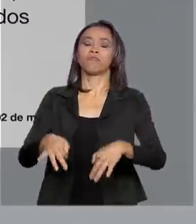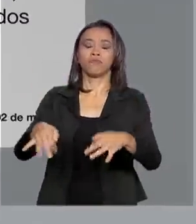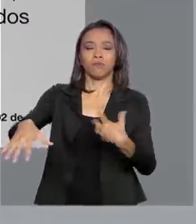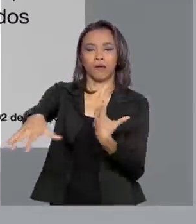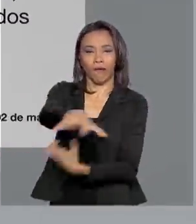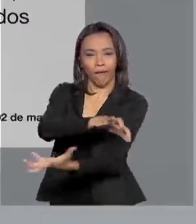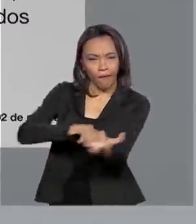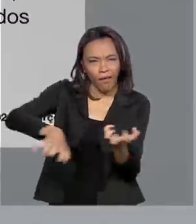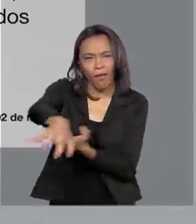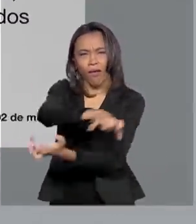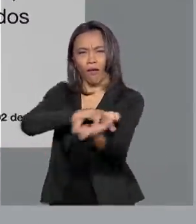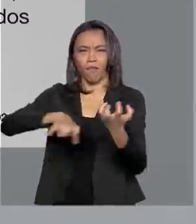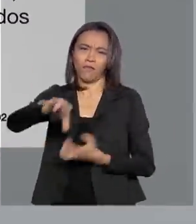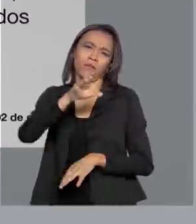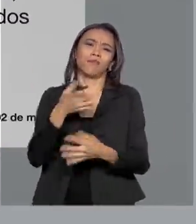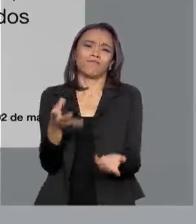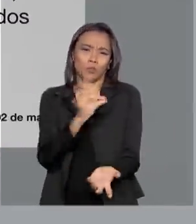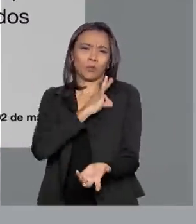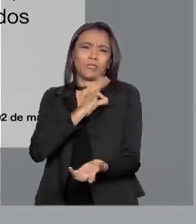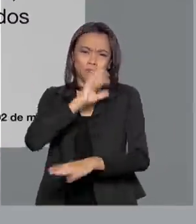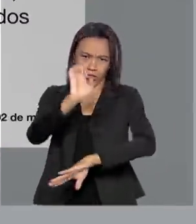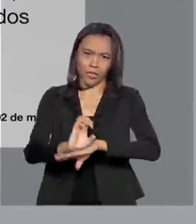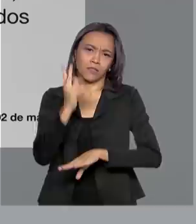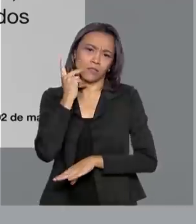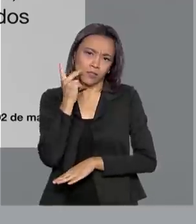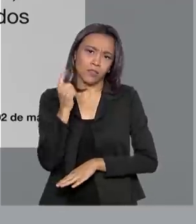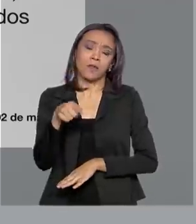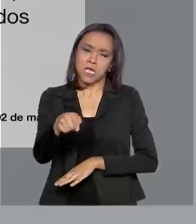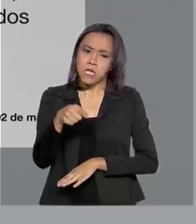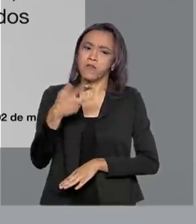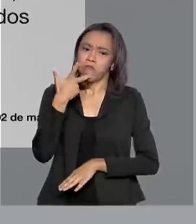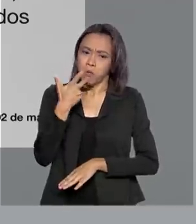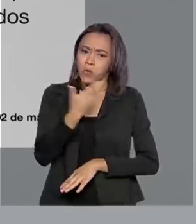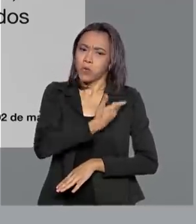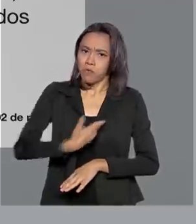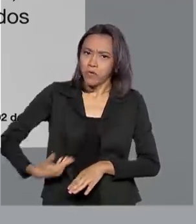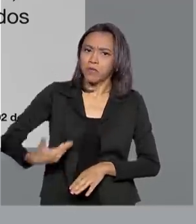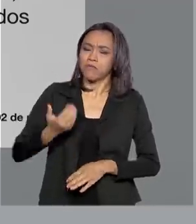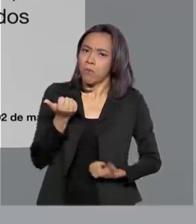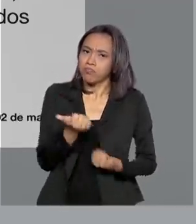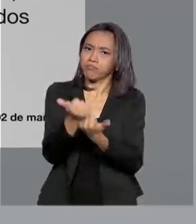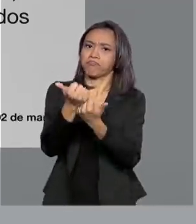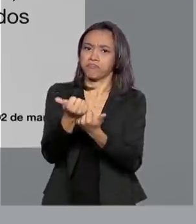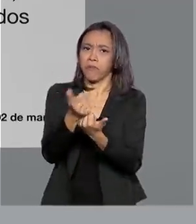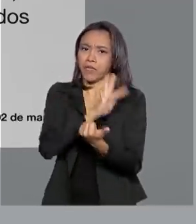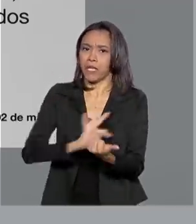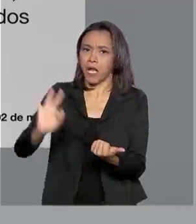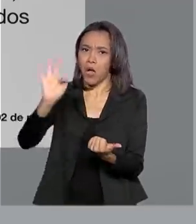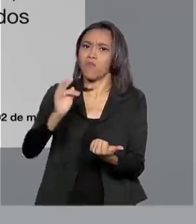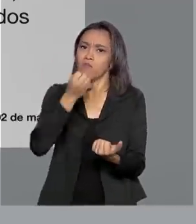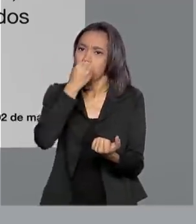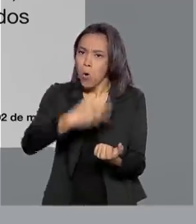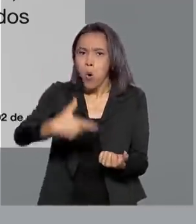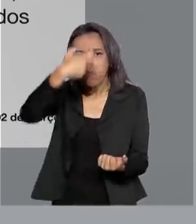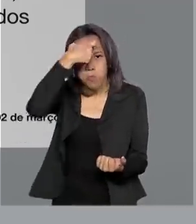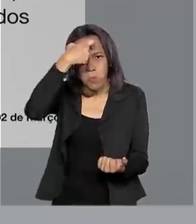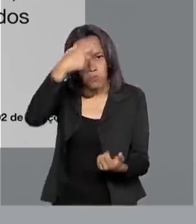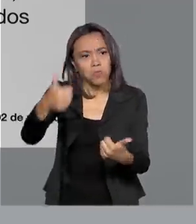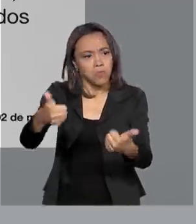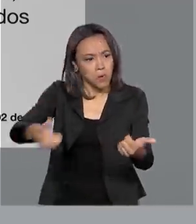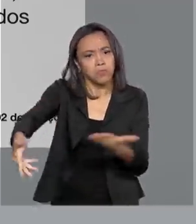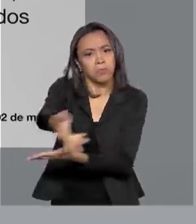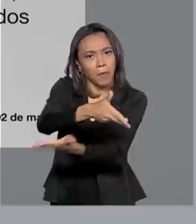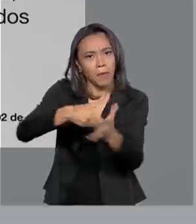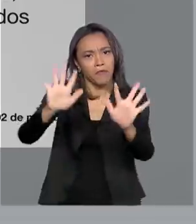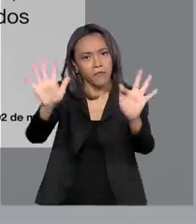do Ceará. Ele ressaltou a presença do governo federal nas negociações e disse que, ao final, prevaleceu o bom senso. A gente sabe que